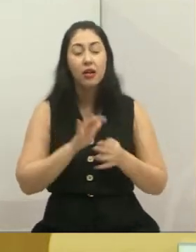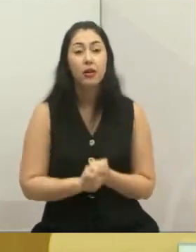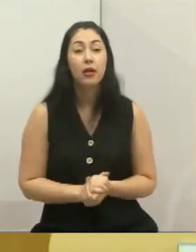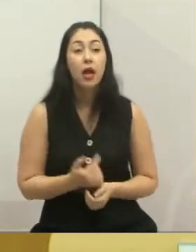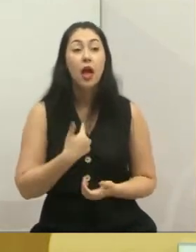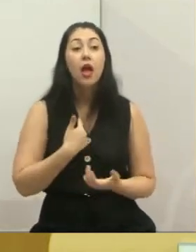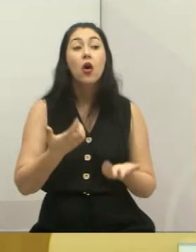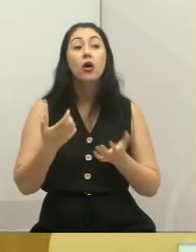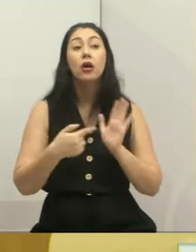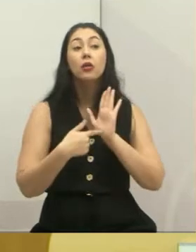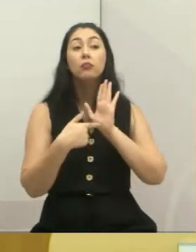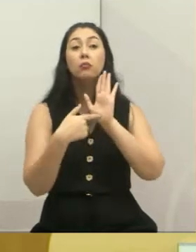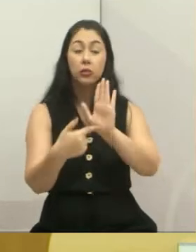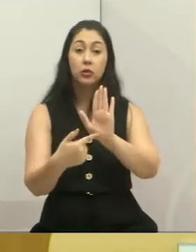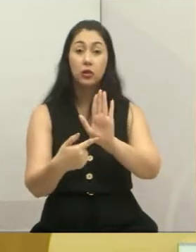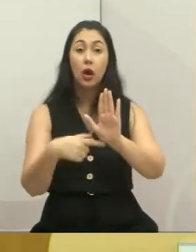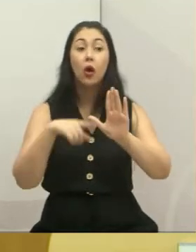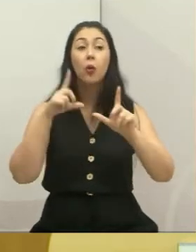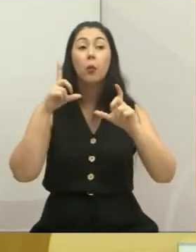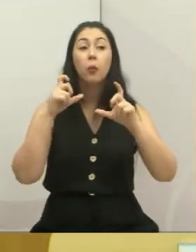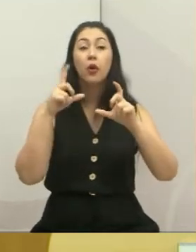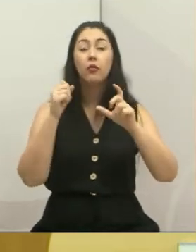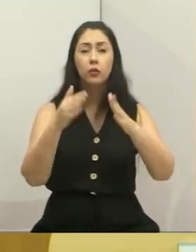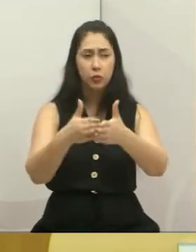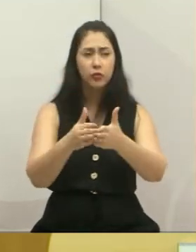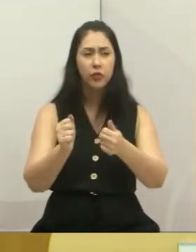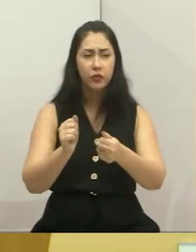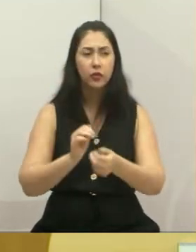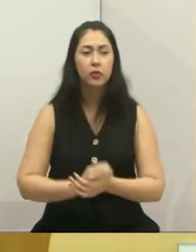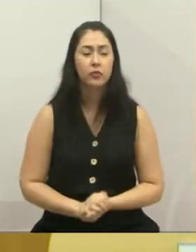quero mostrar essa foto aqui, ó, por favor.